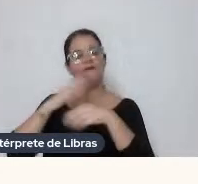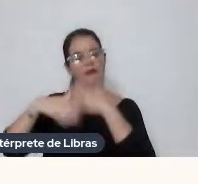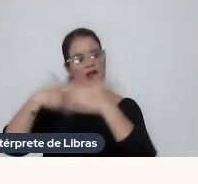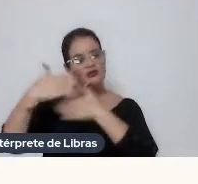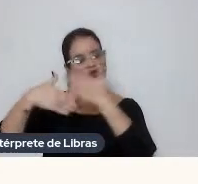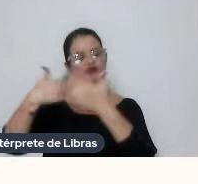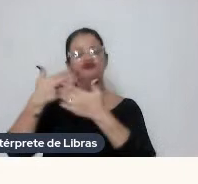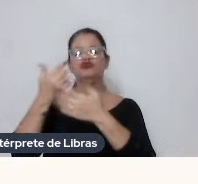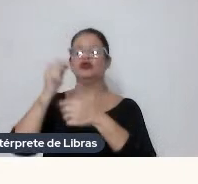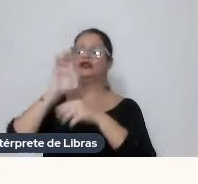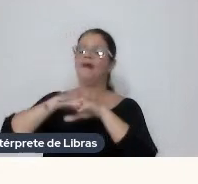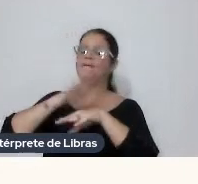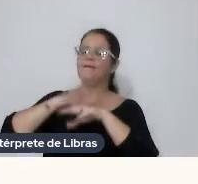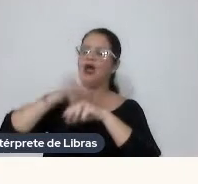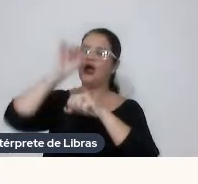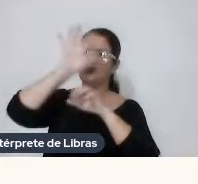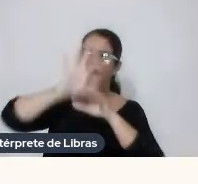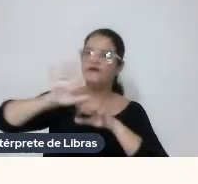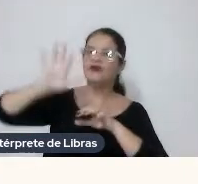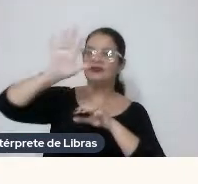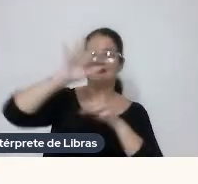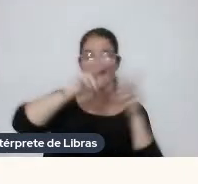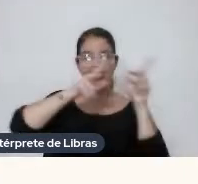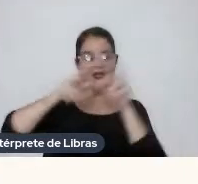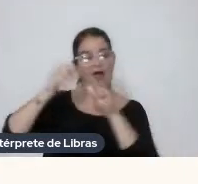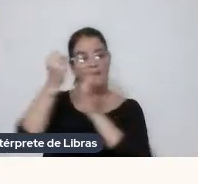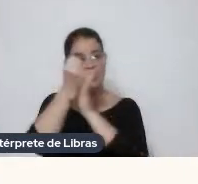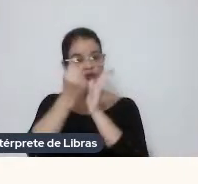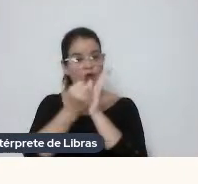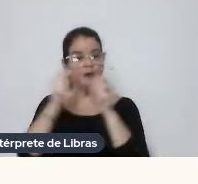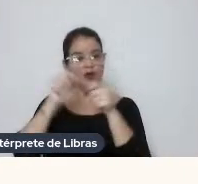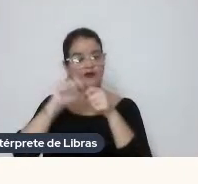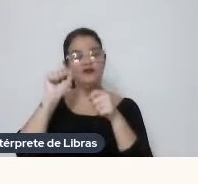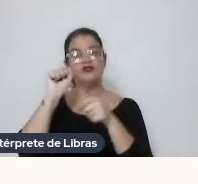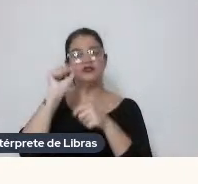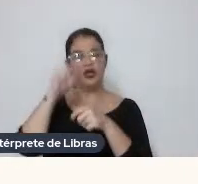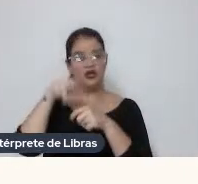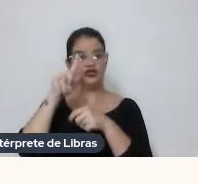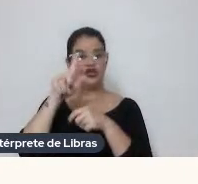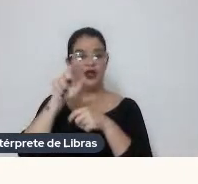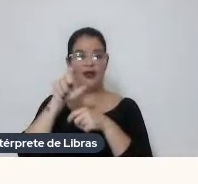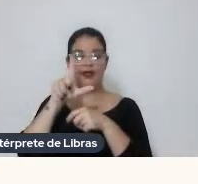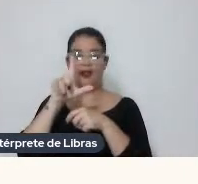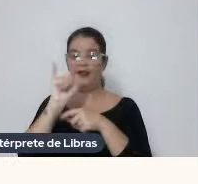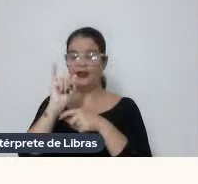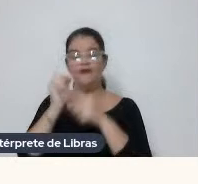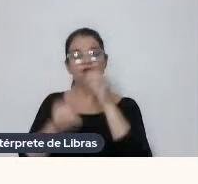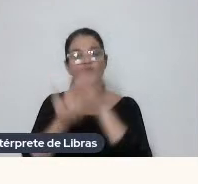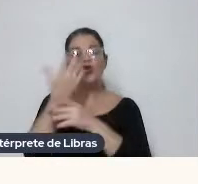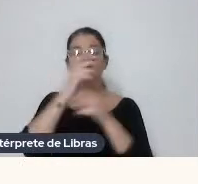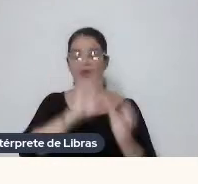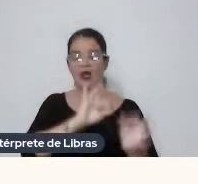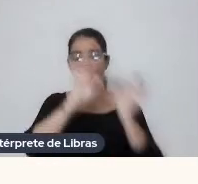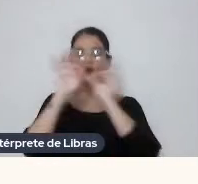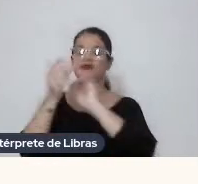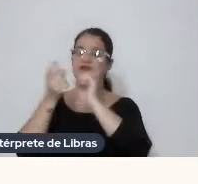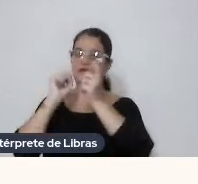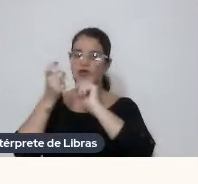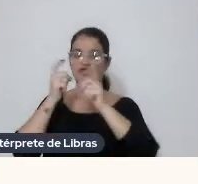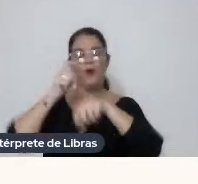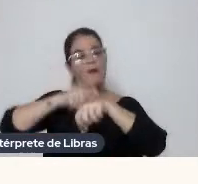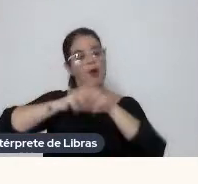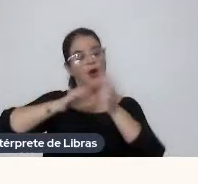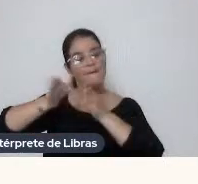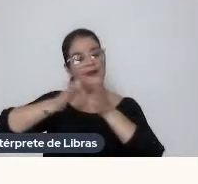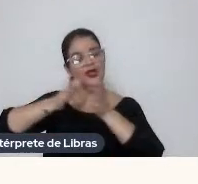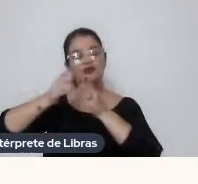fictícia E a parte documental Que eu fiz com Angeli Foi criar um processo Para discutir O momento do trabalho dele